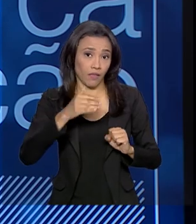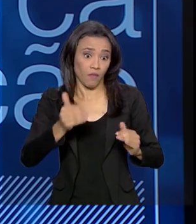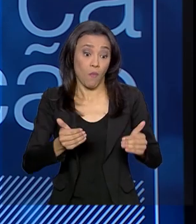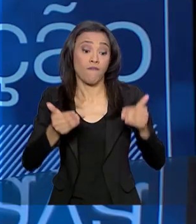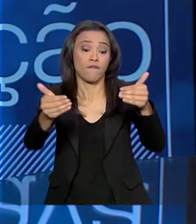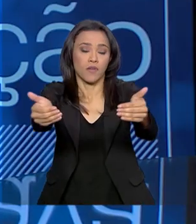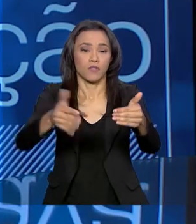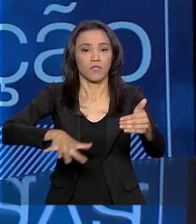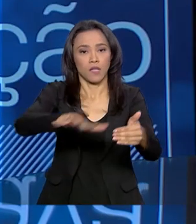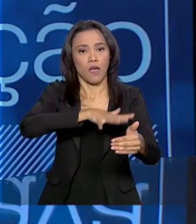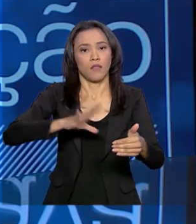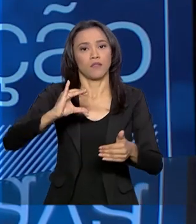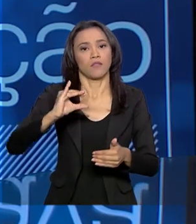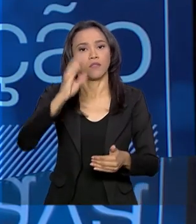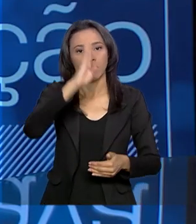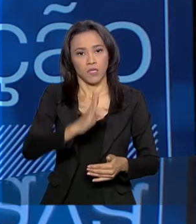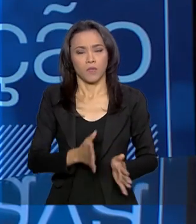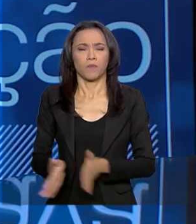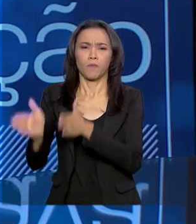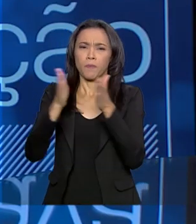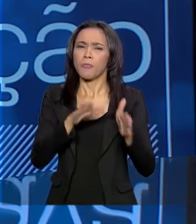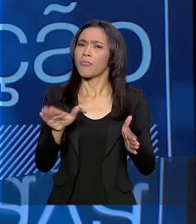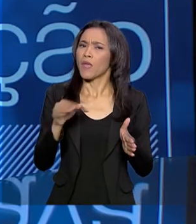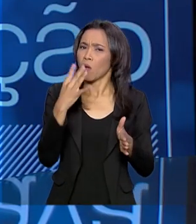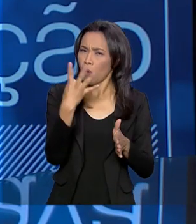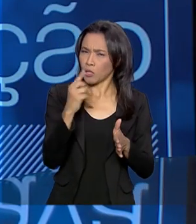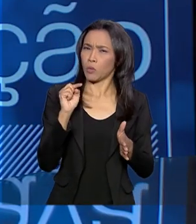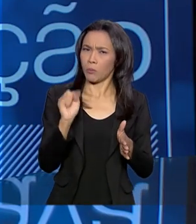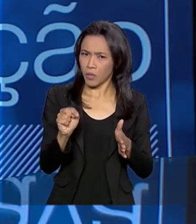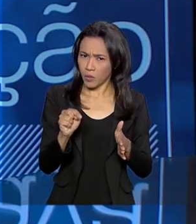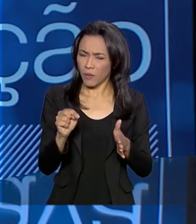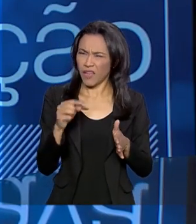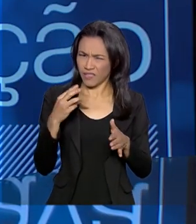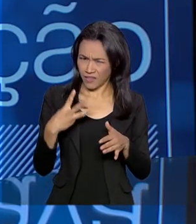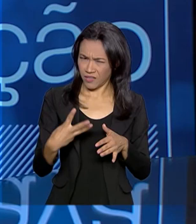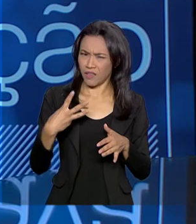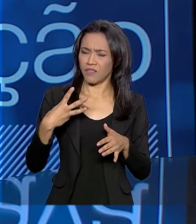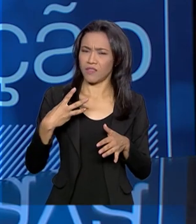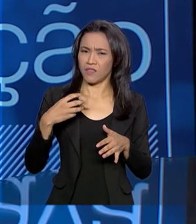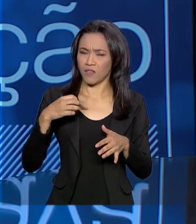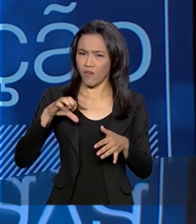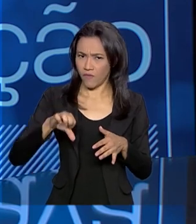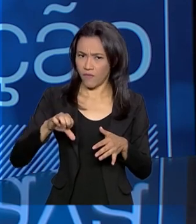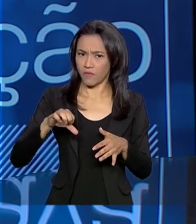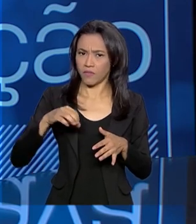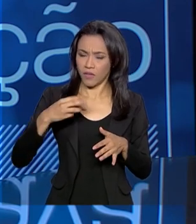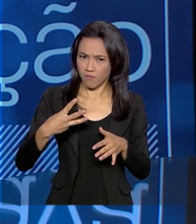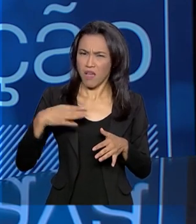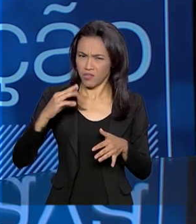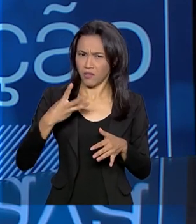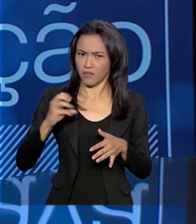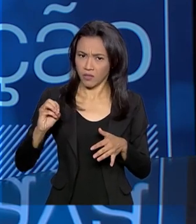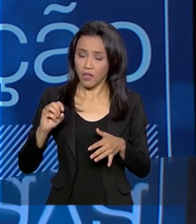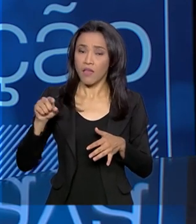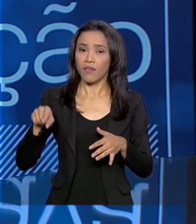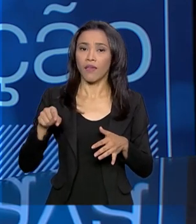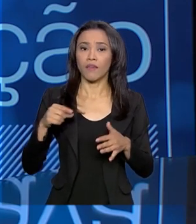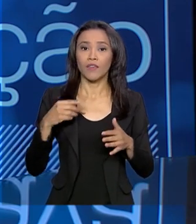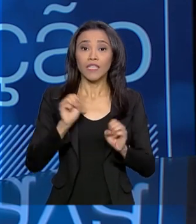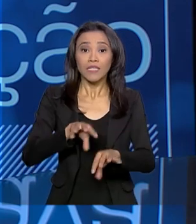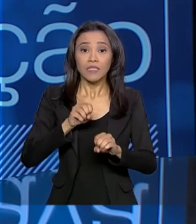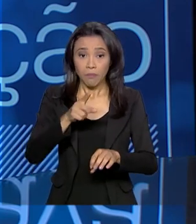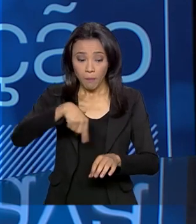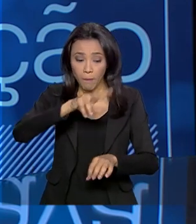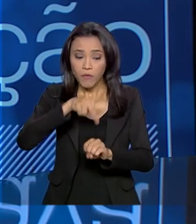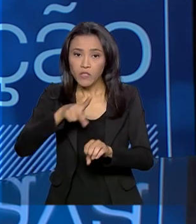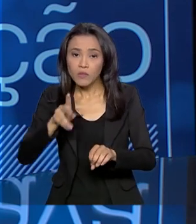E essas quase 4 mil vagas são 3.920, eu anotei. São professores que estão entre o sexto e o nono ano